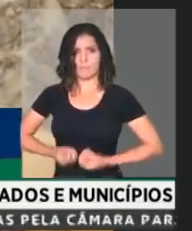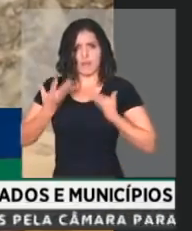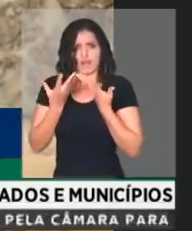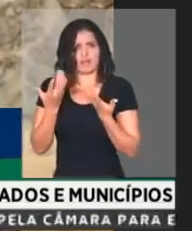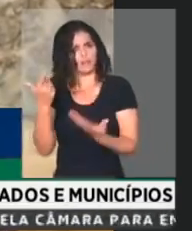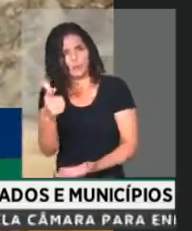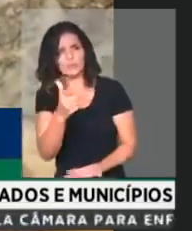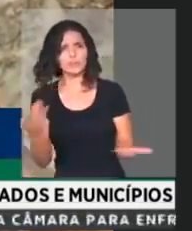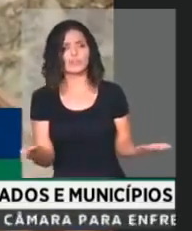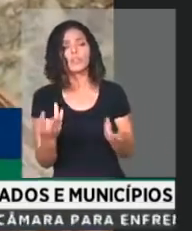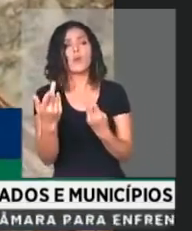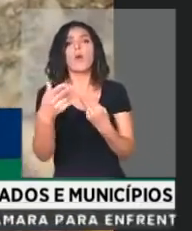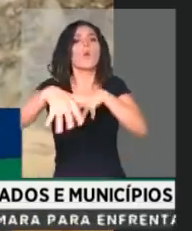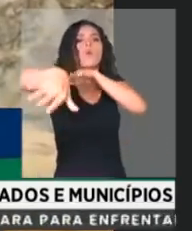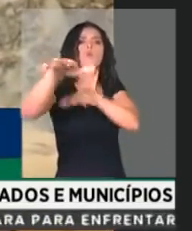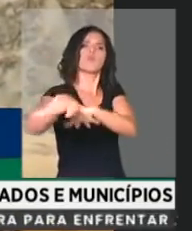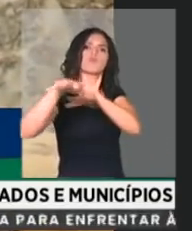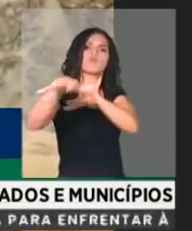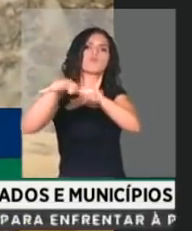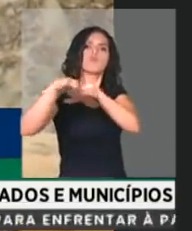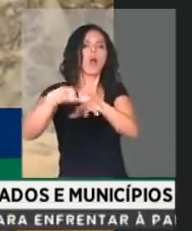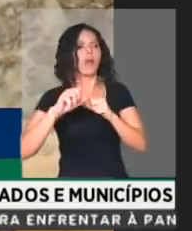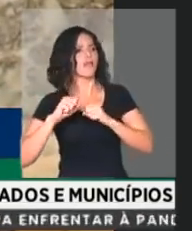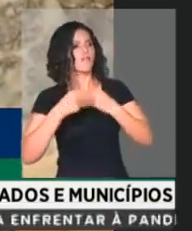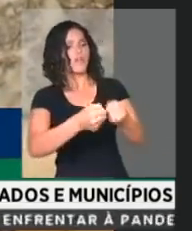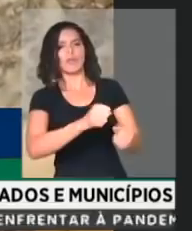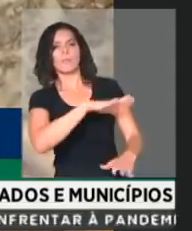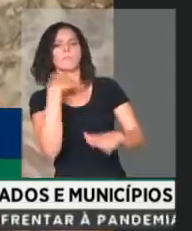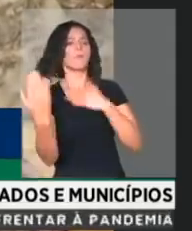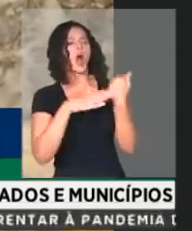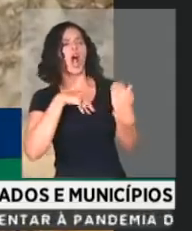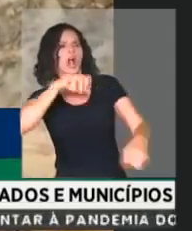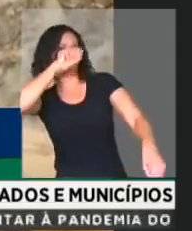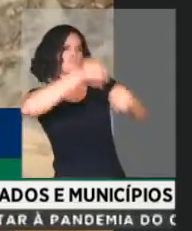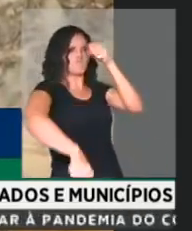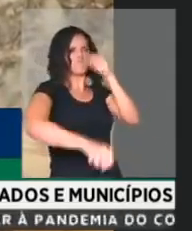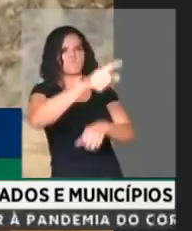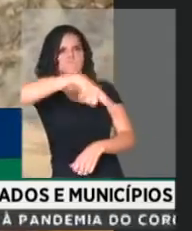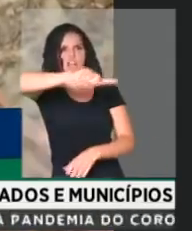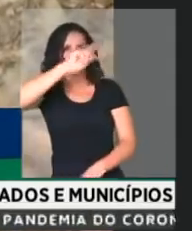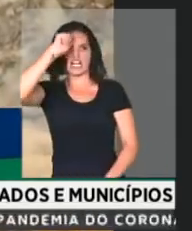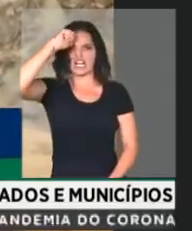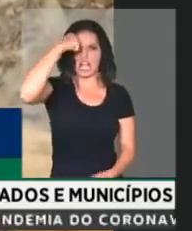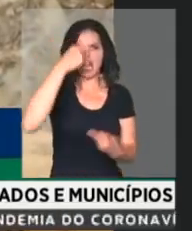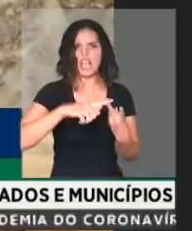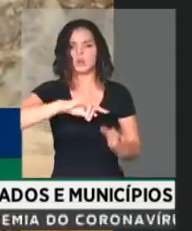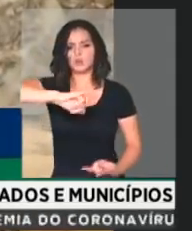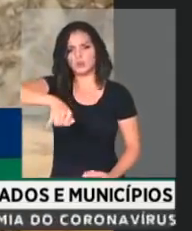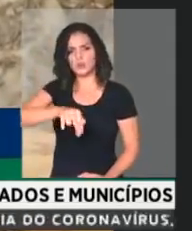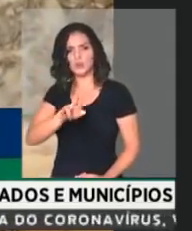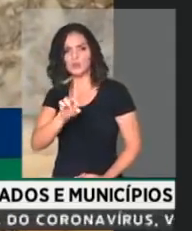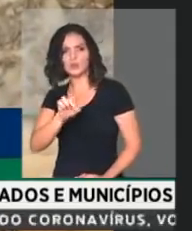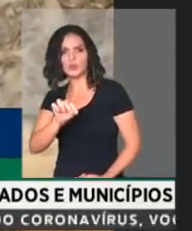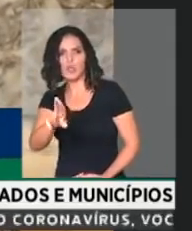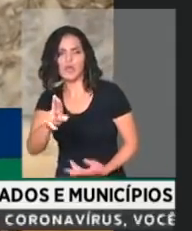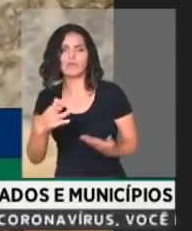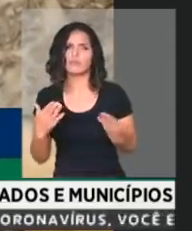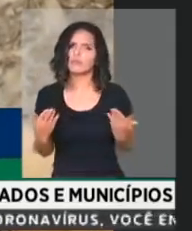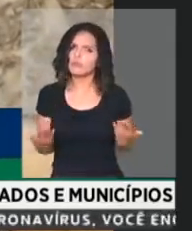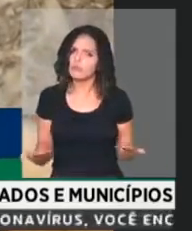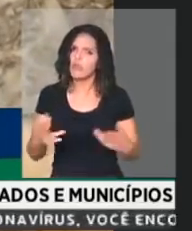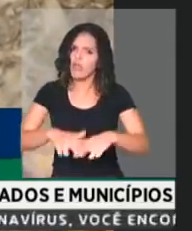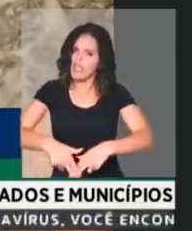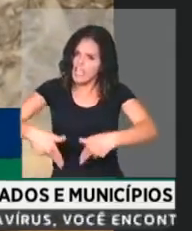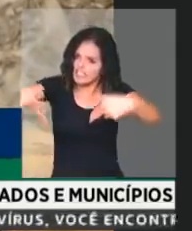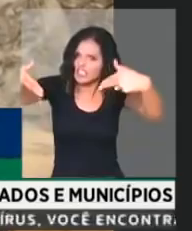mesma coisa que ir para a rua fazendo a defesa da morte aos negros, da morte aos judeus, da morte étnica. Isso não